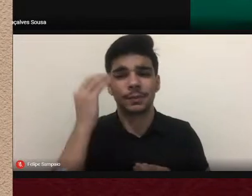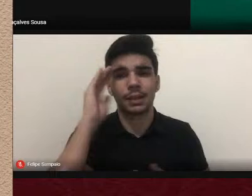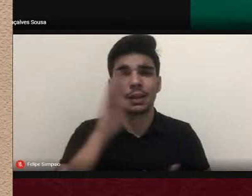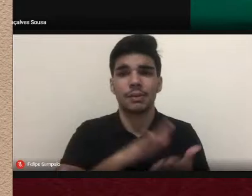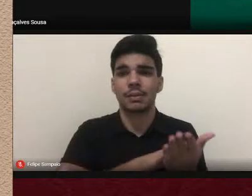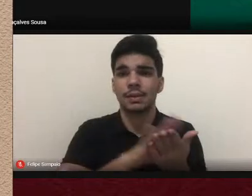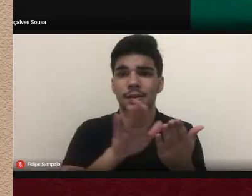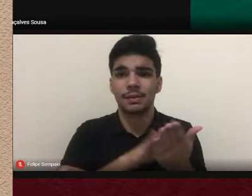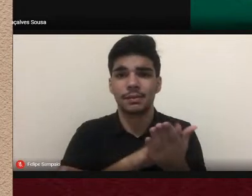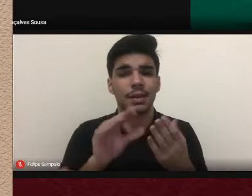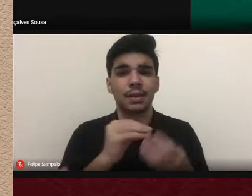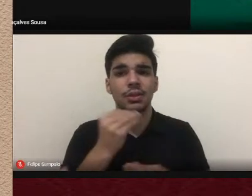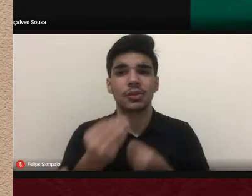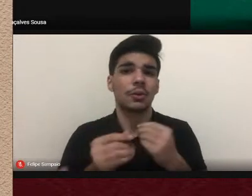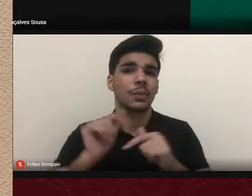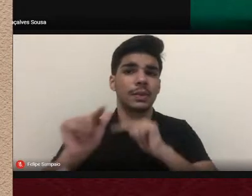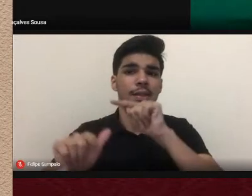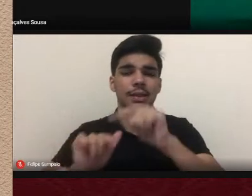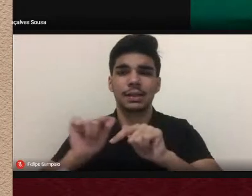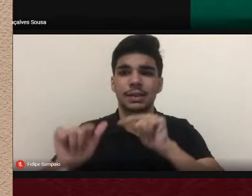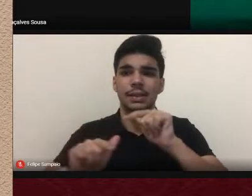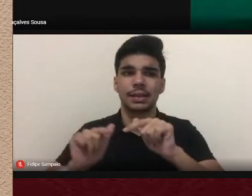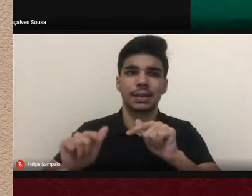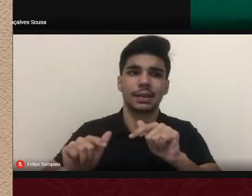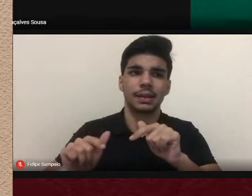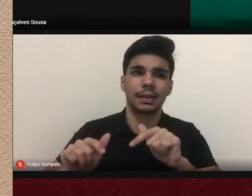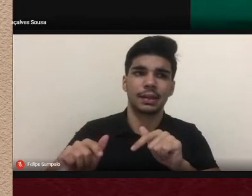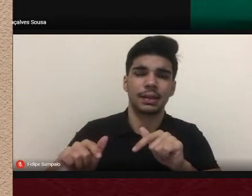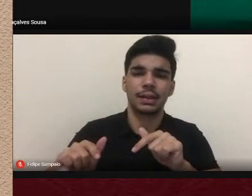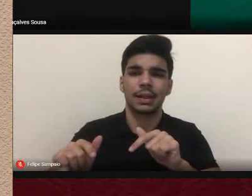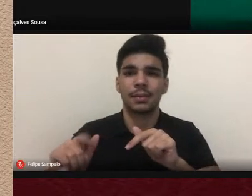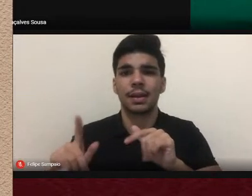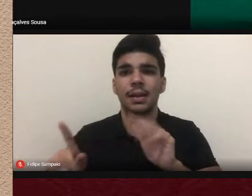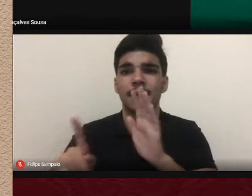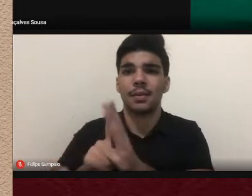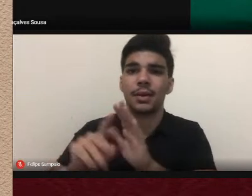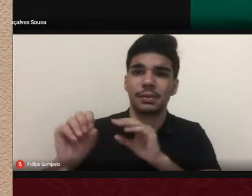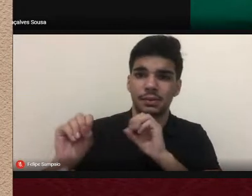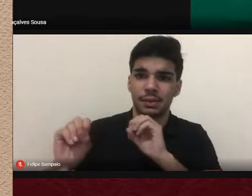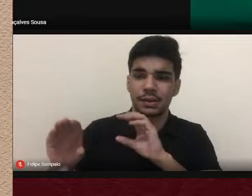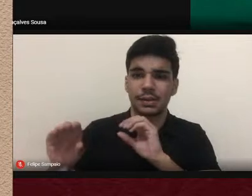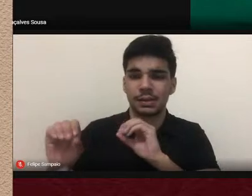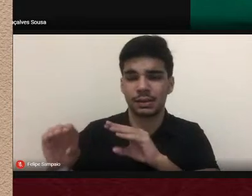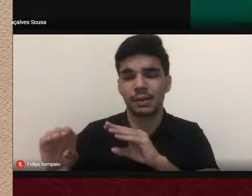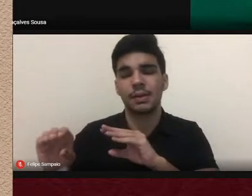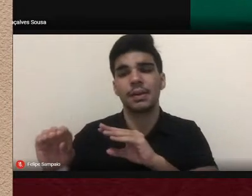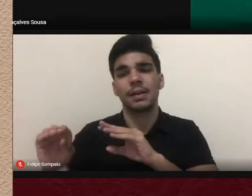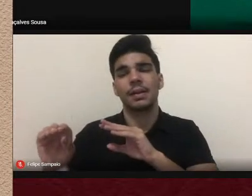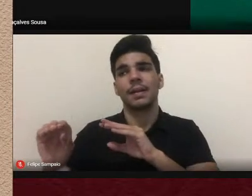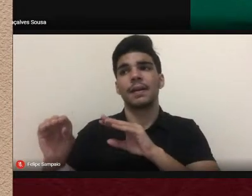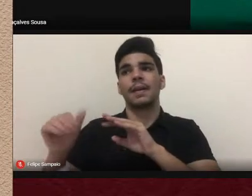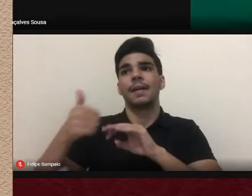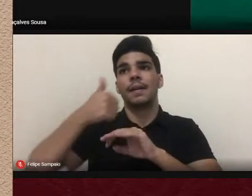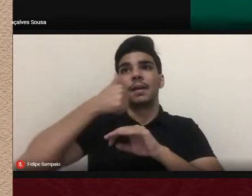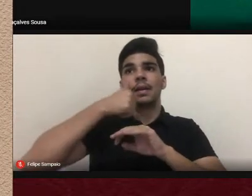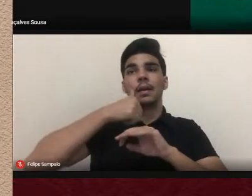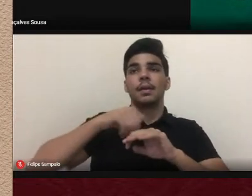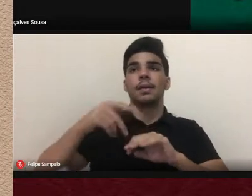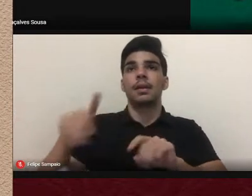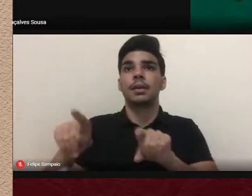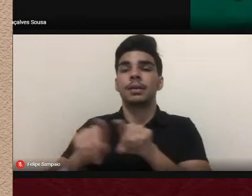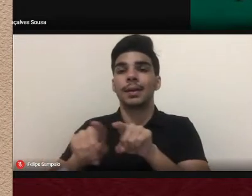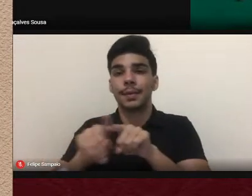como se trabalha com um aparato da educação feminina nesses dicionários nessas revistas em livros